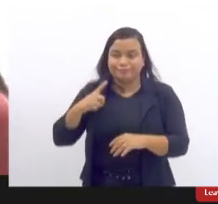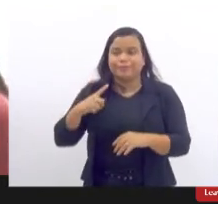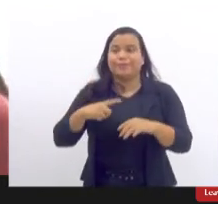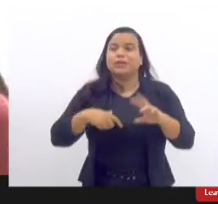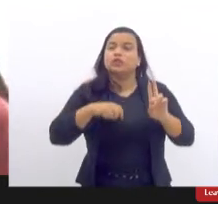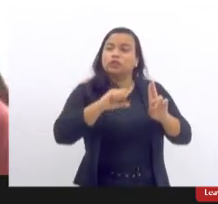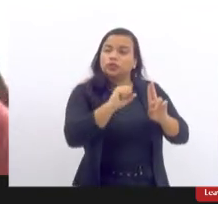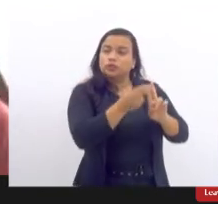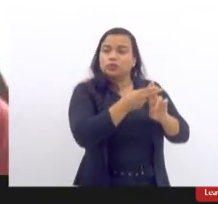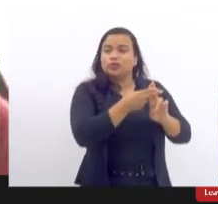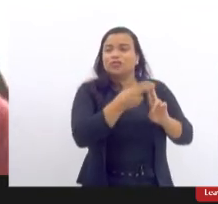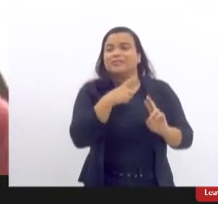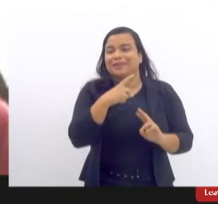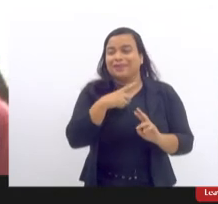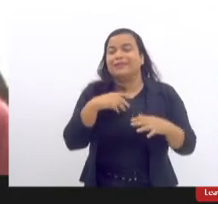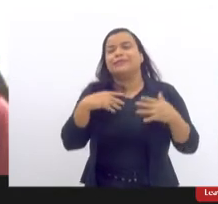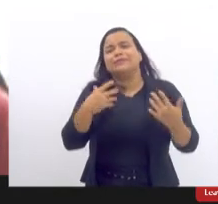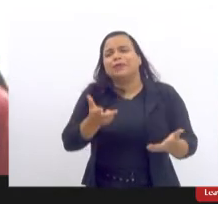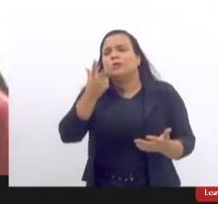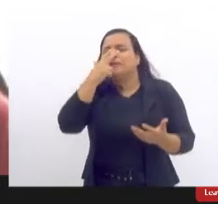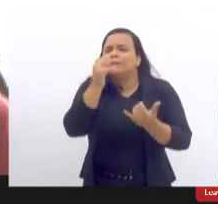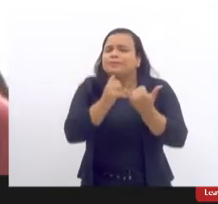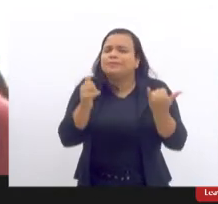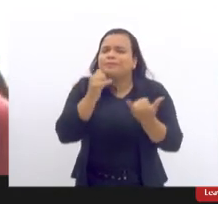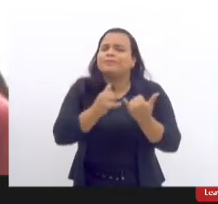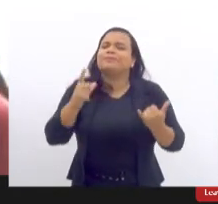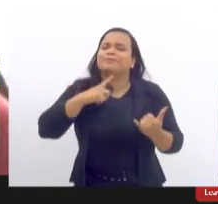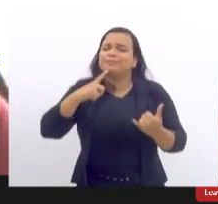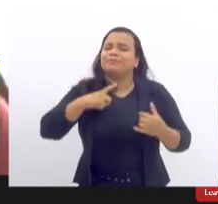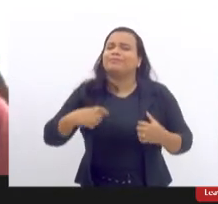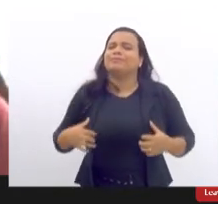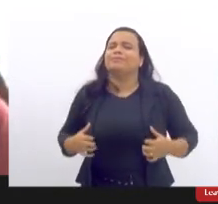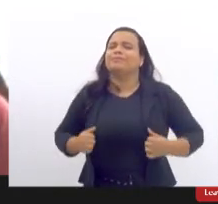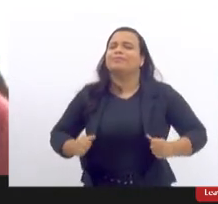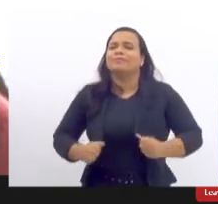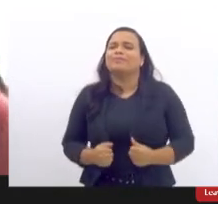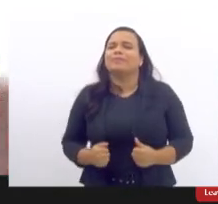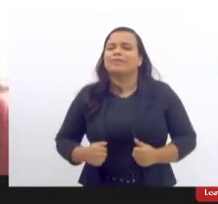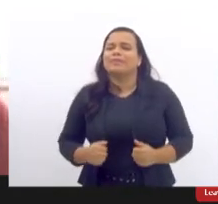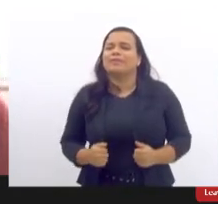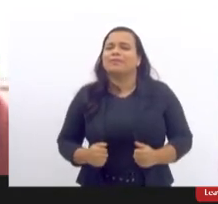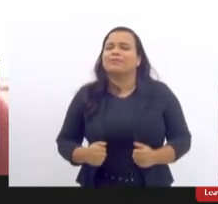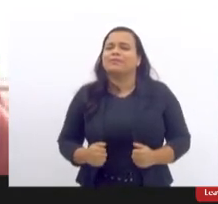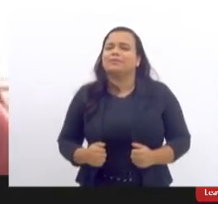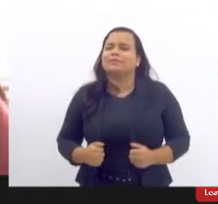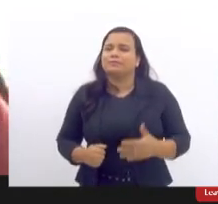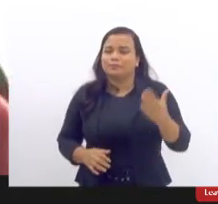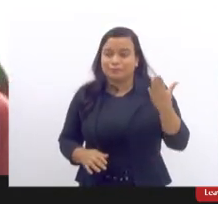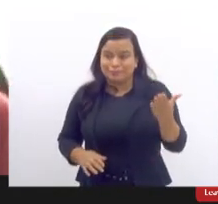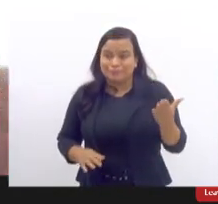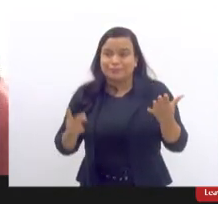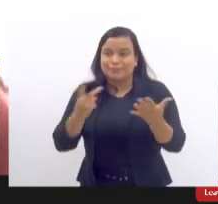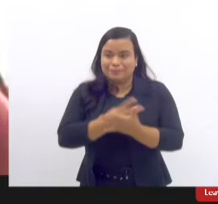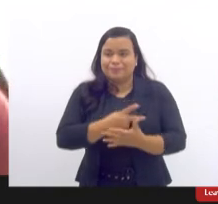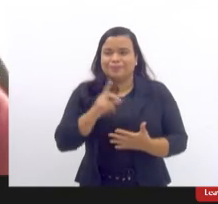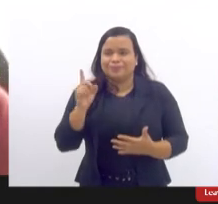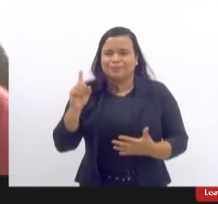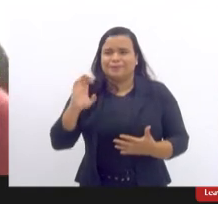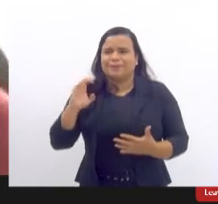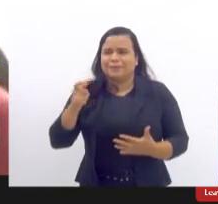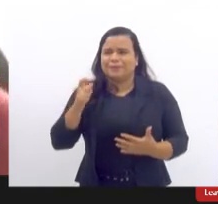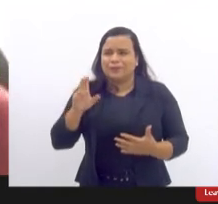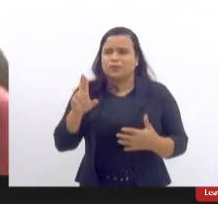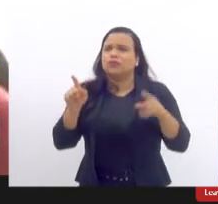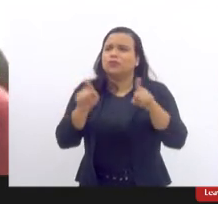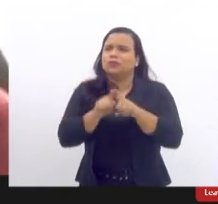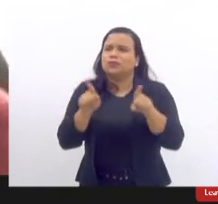então eu vejo muita semelhança com esse com o caso do Exur e o caso